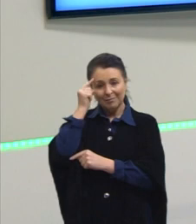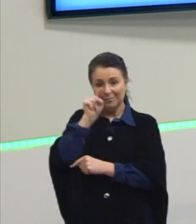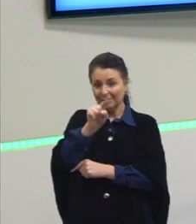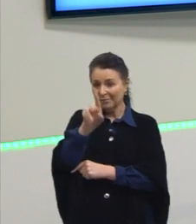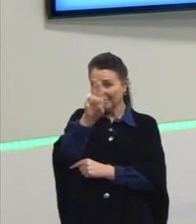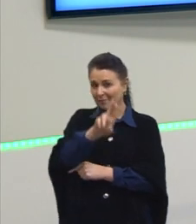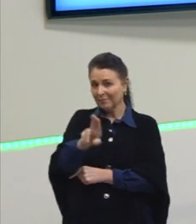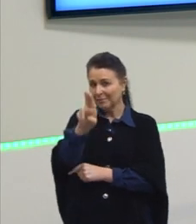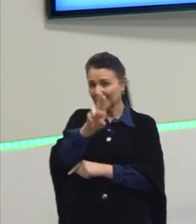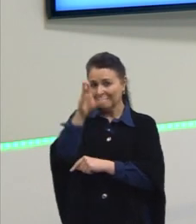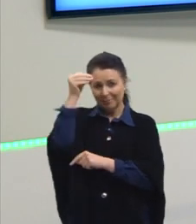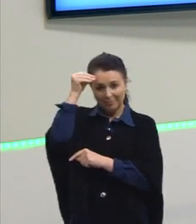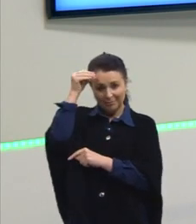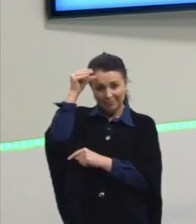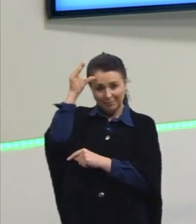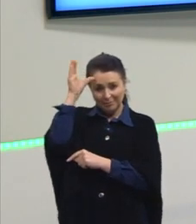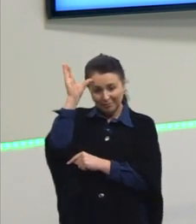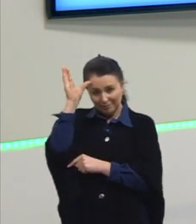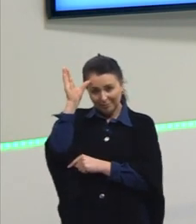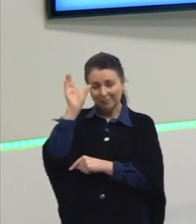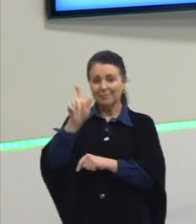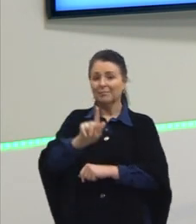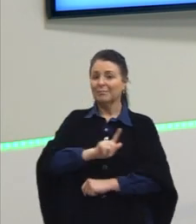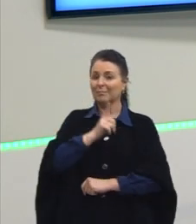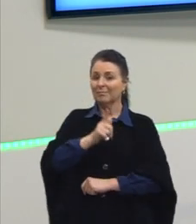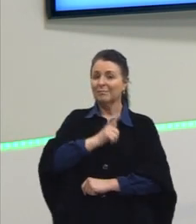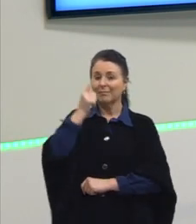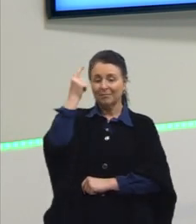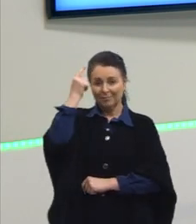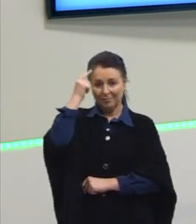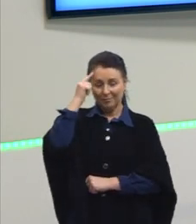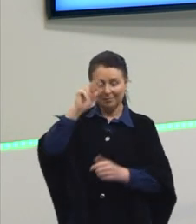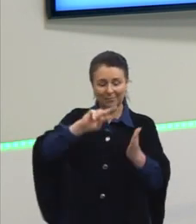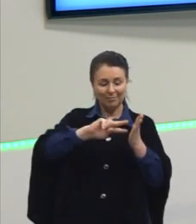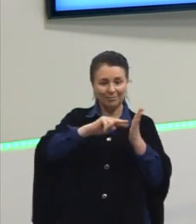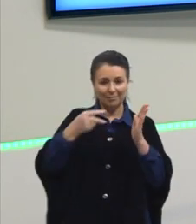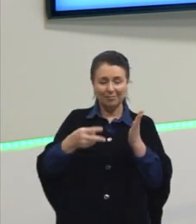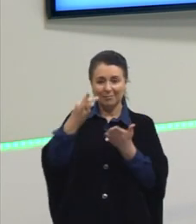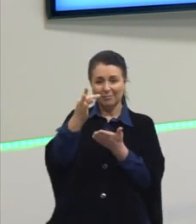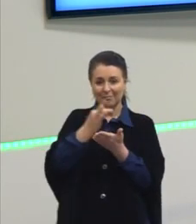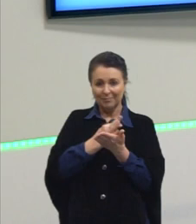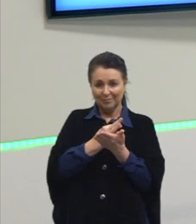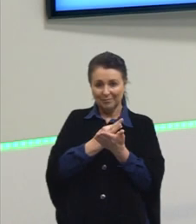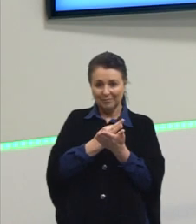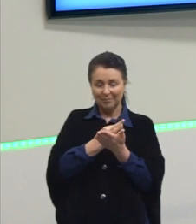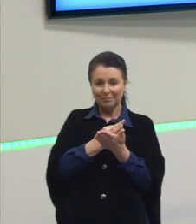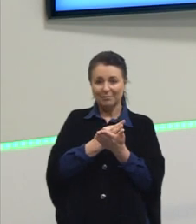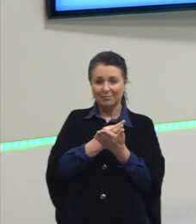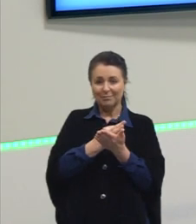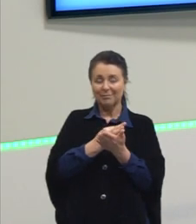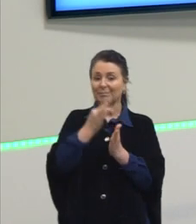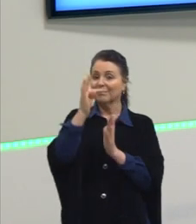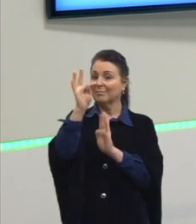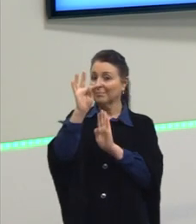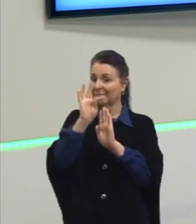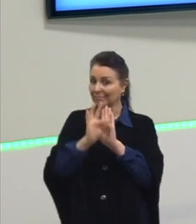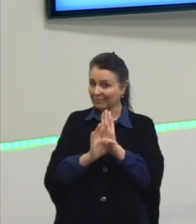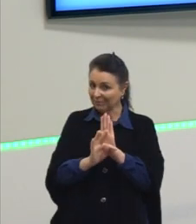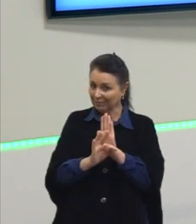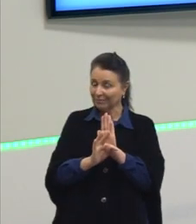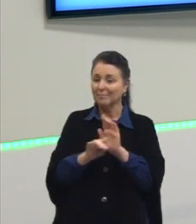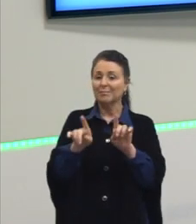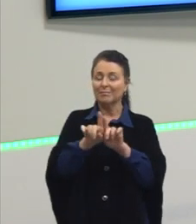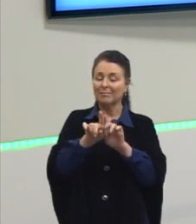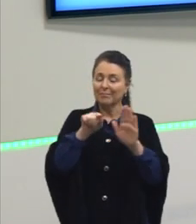esses conhecimentos gramaticais para pensar sobre a interpretação de texto. Tanto dos textos de fato quanto